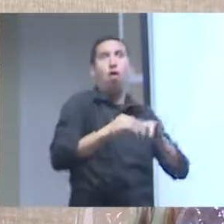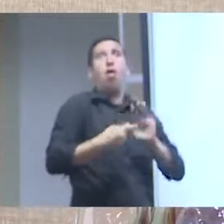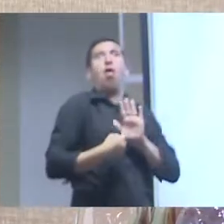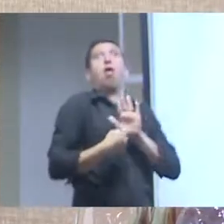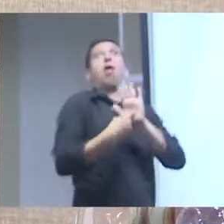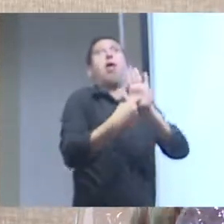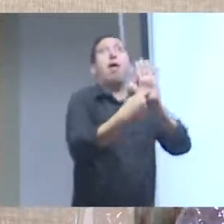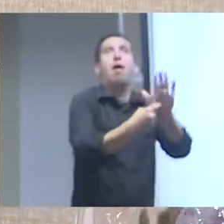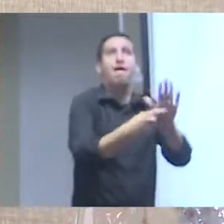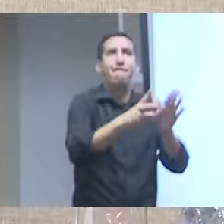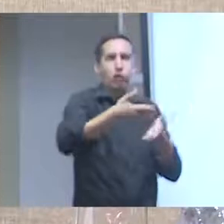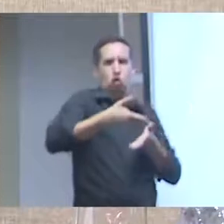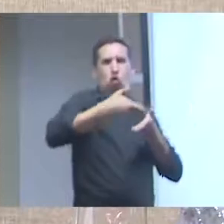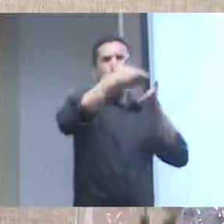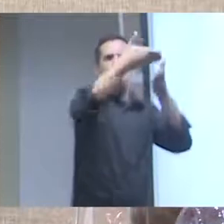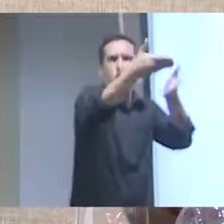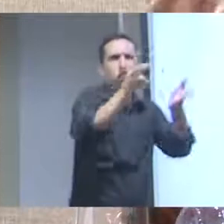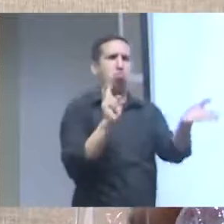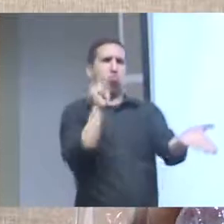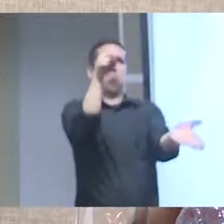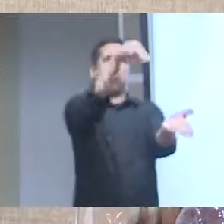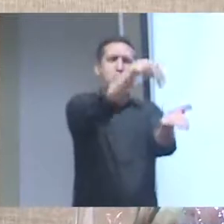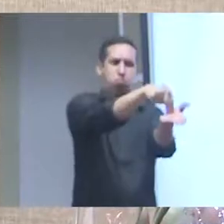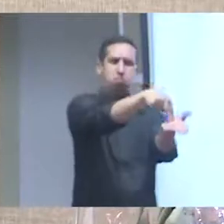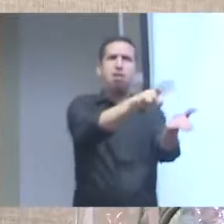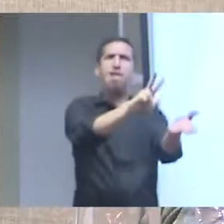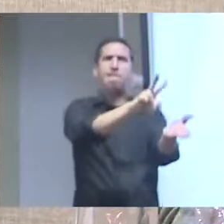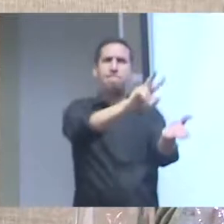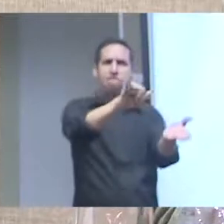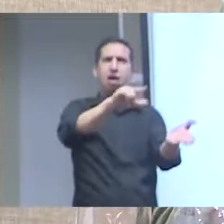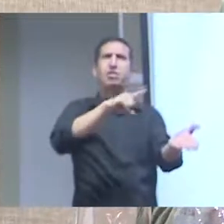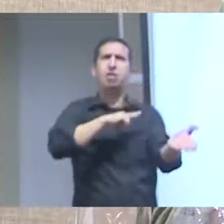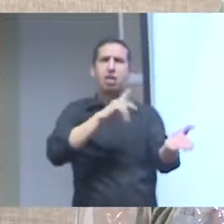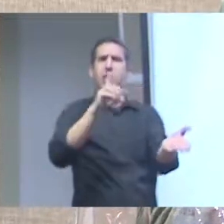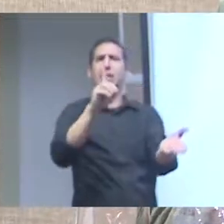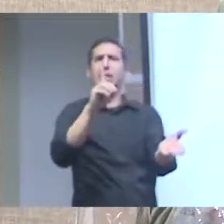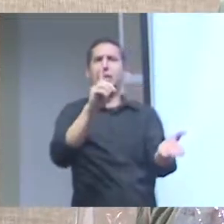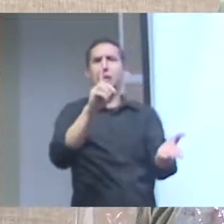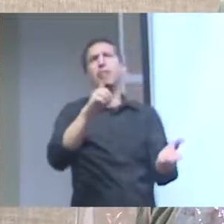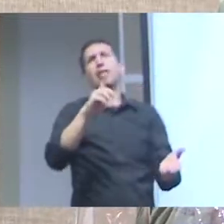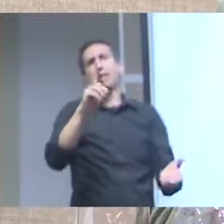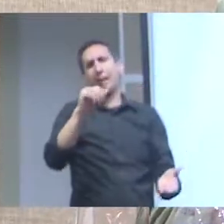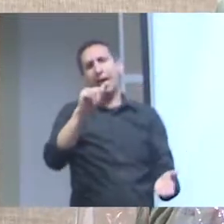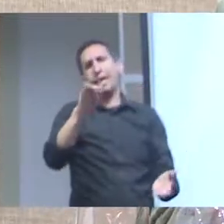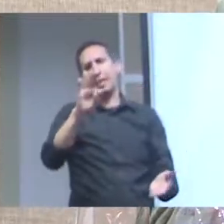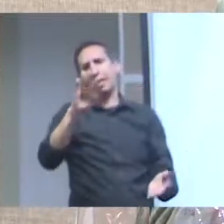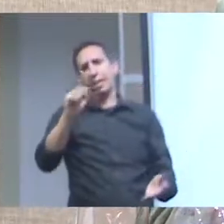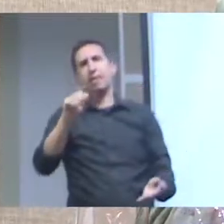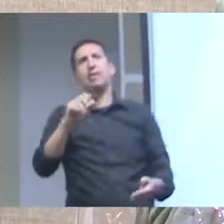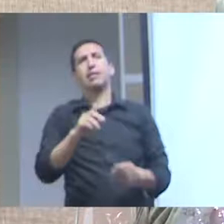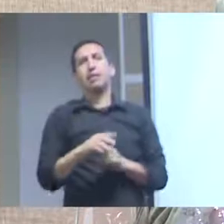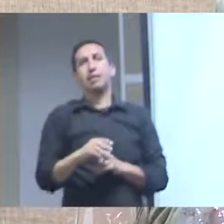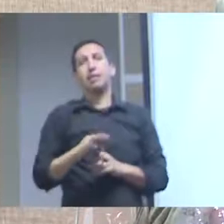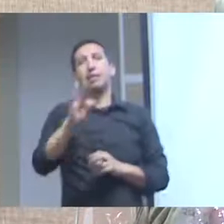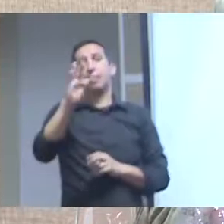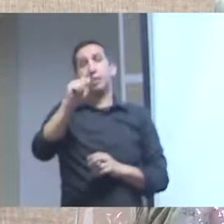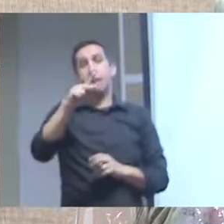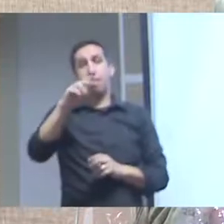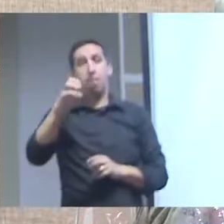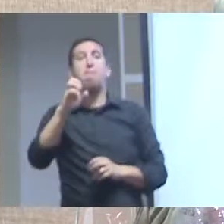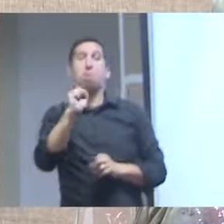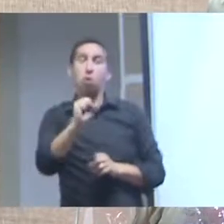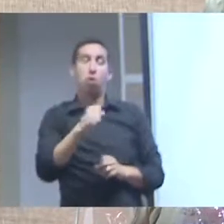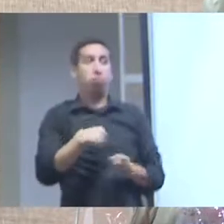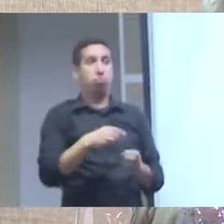também podem você pode publicar o conjunto de dados e receber citações então tem uma série de coisas e licenças de uso e